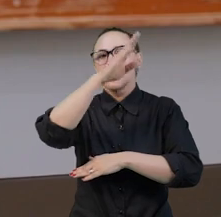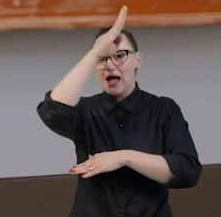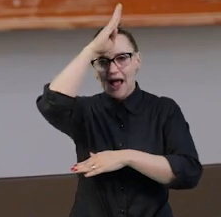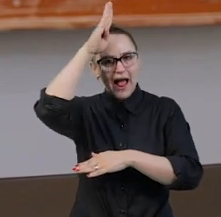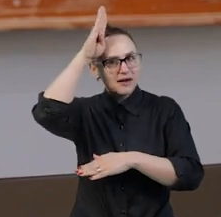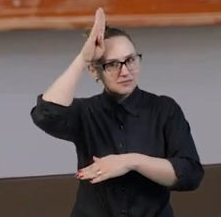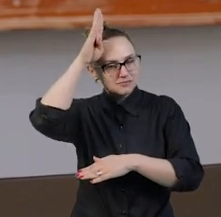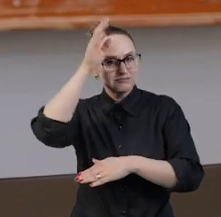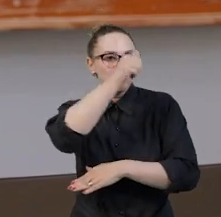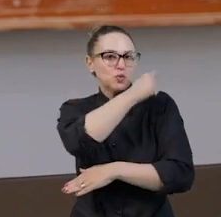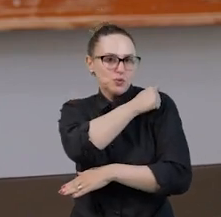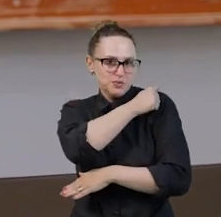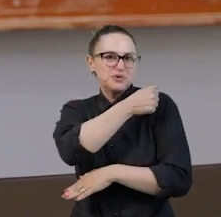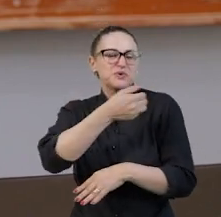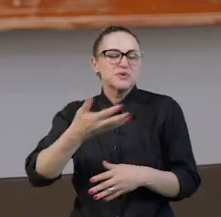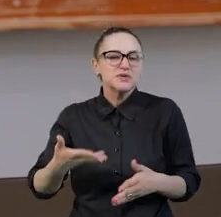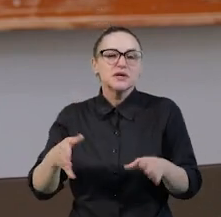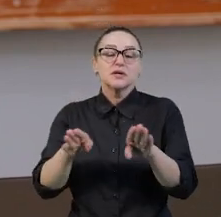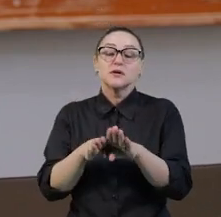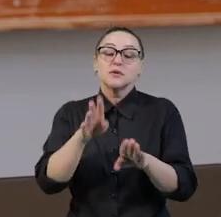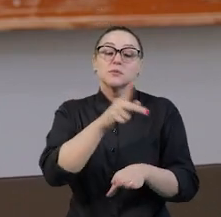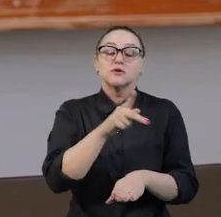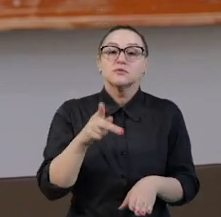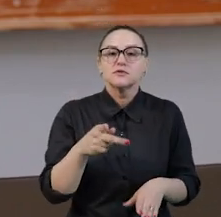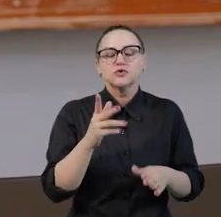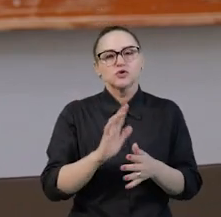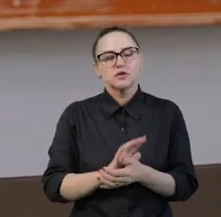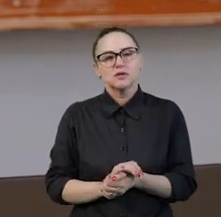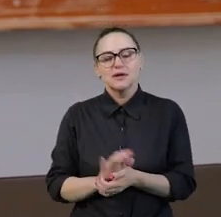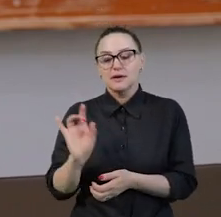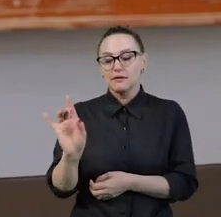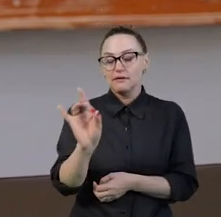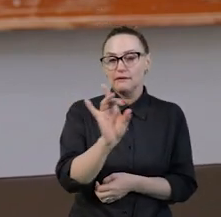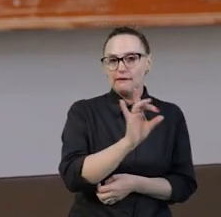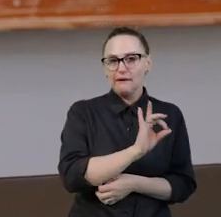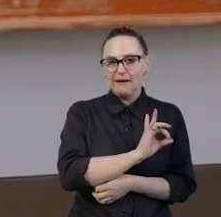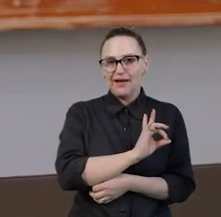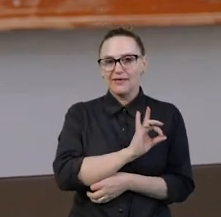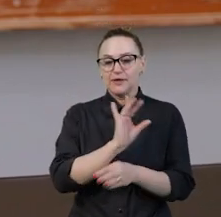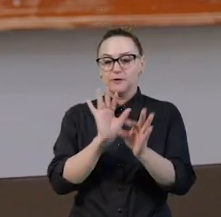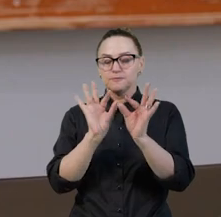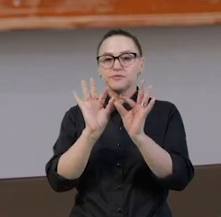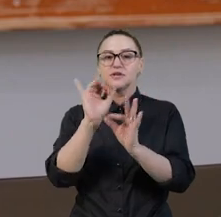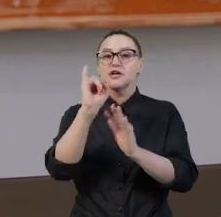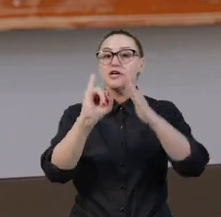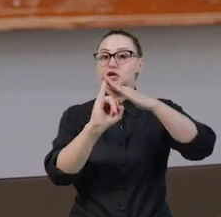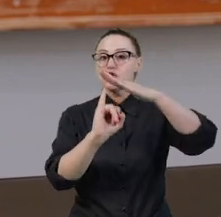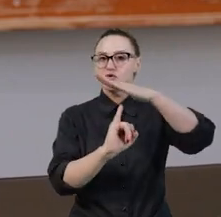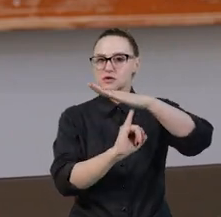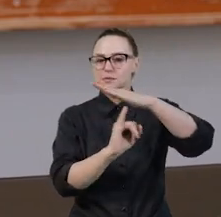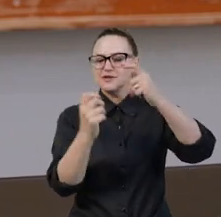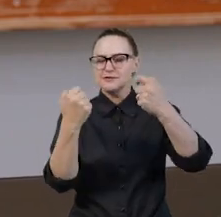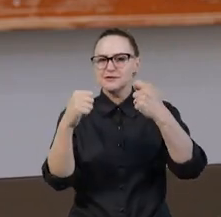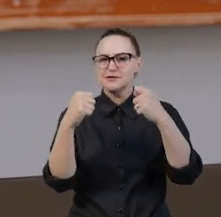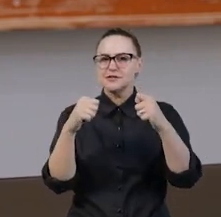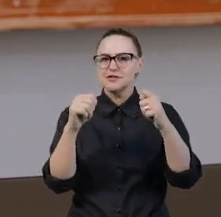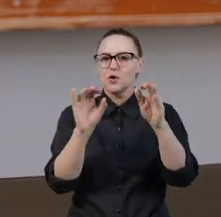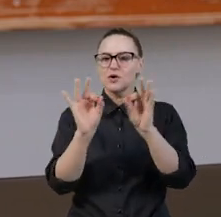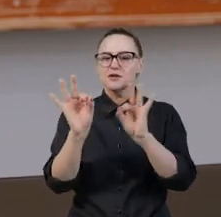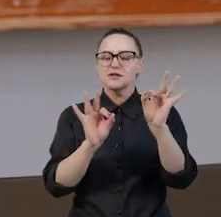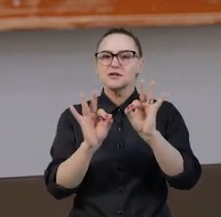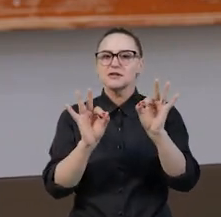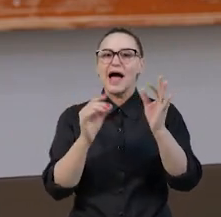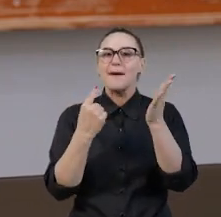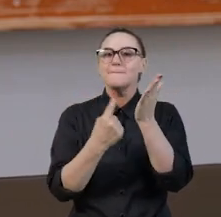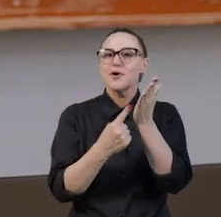Nesse sentido, devemos pensar que cada instituição precisa organizar as suas propostas curriculares, primeiro,